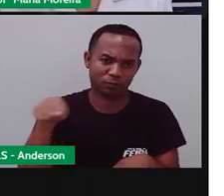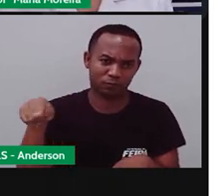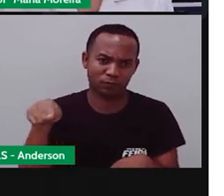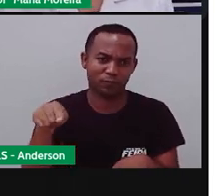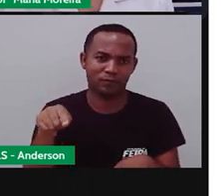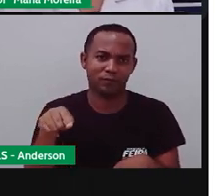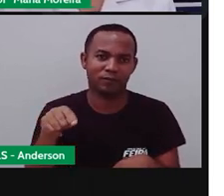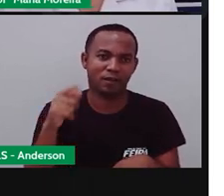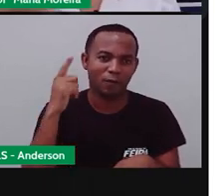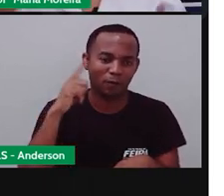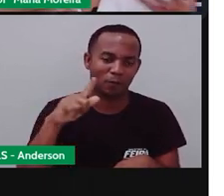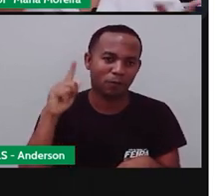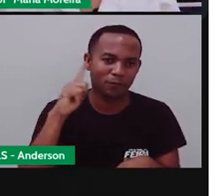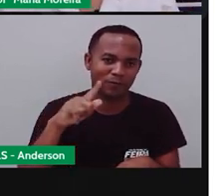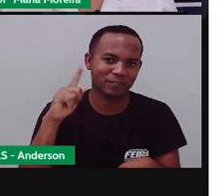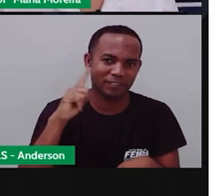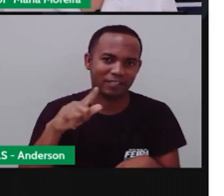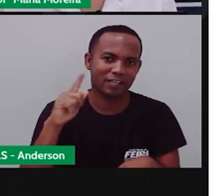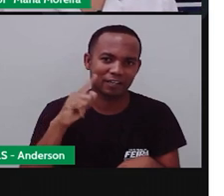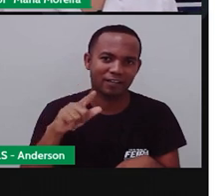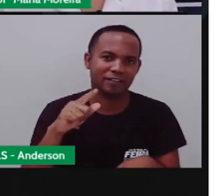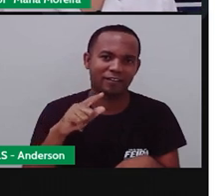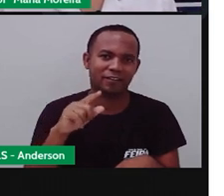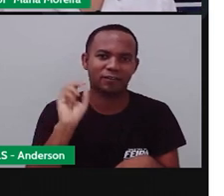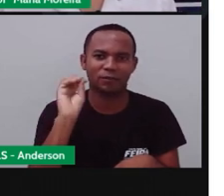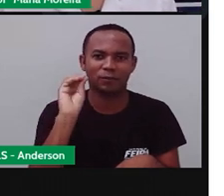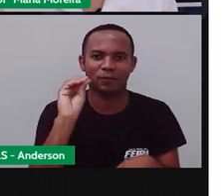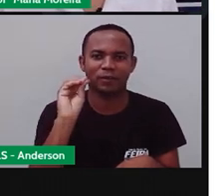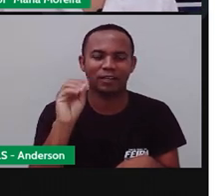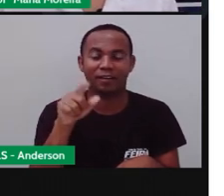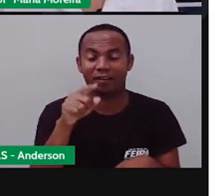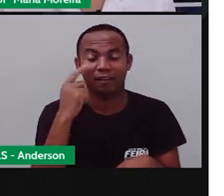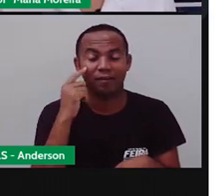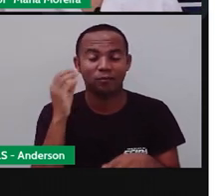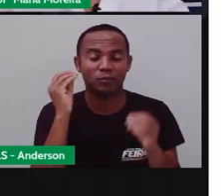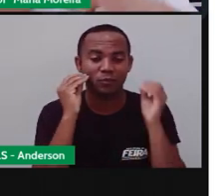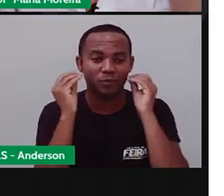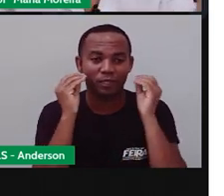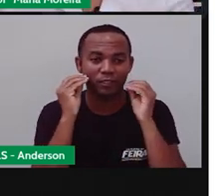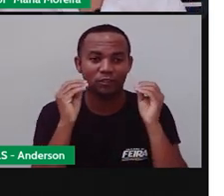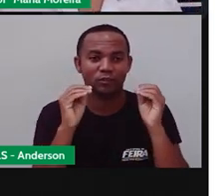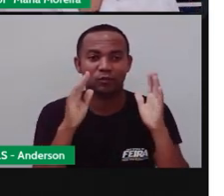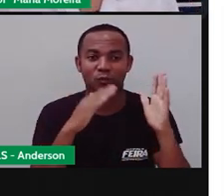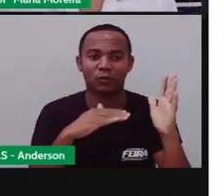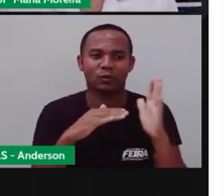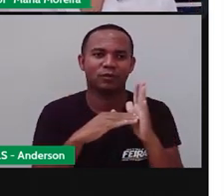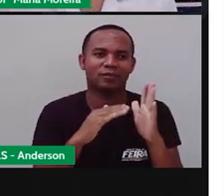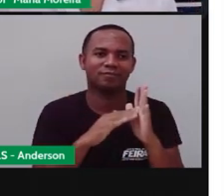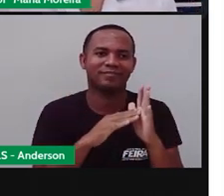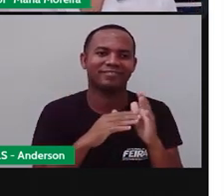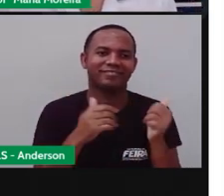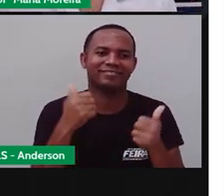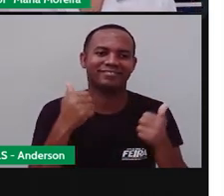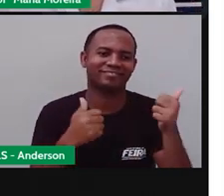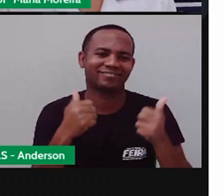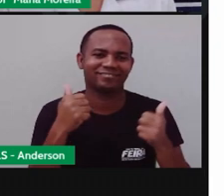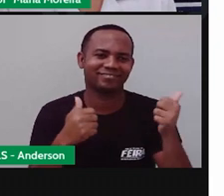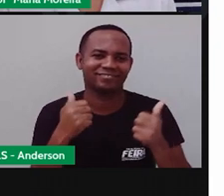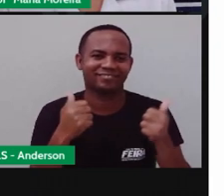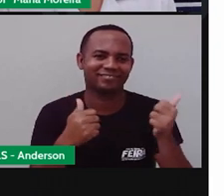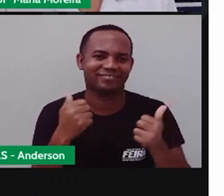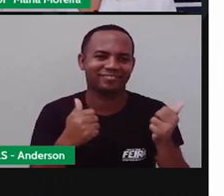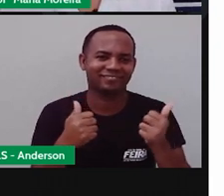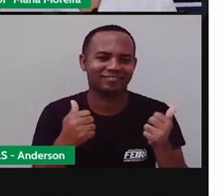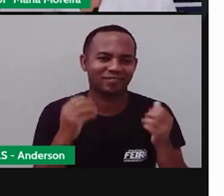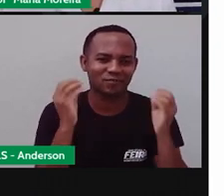melhor pra gente conseguir se aproximar, tá, um beijo aí pra todos que interagiram aí nas aulas da Pro Maris de